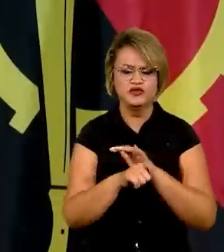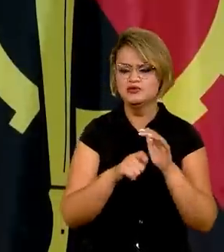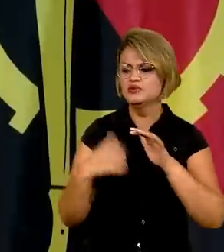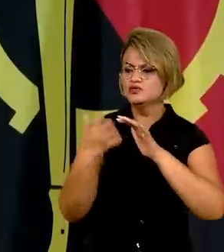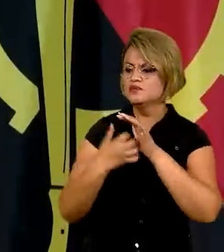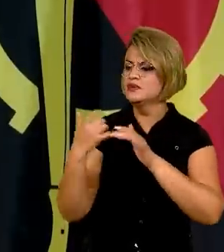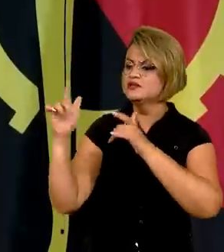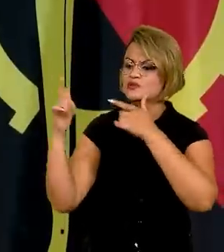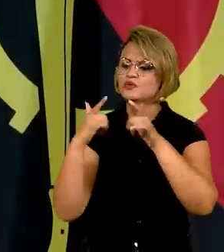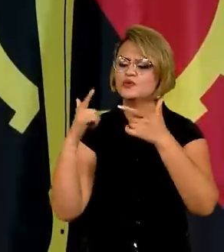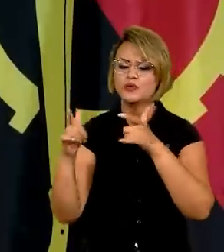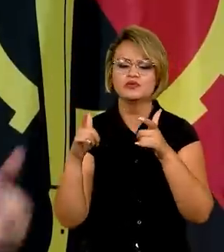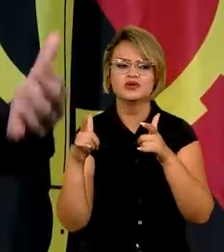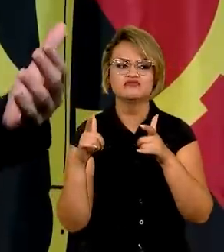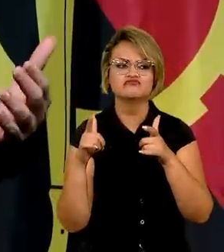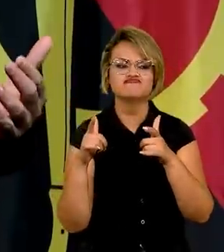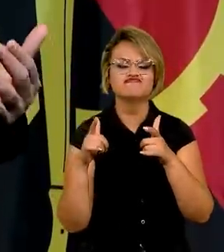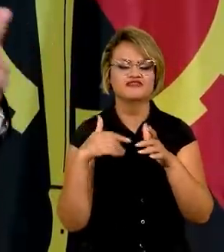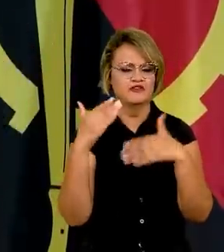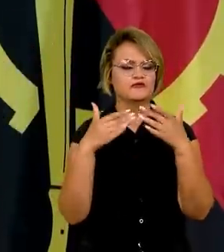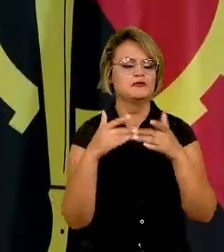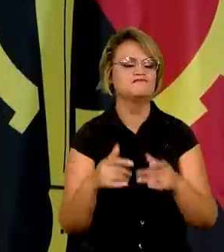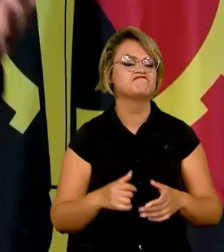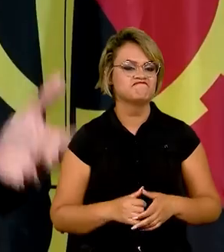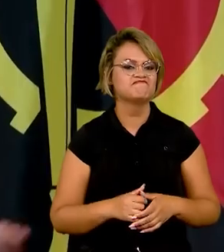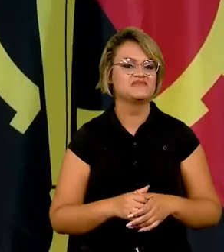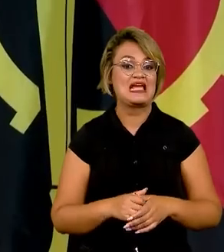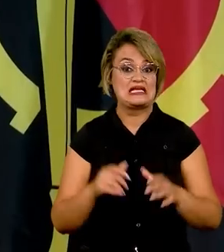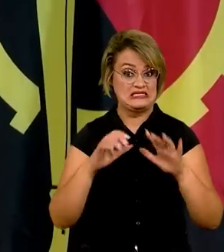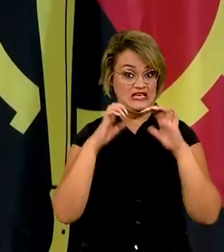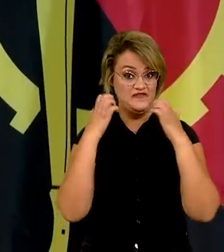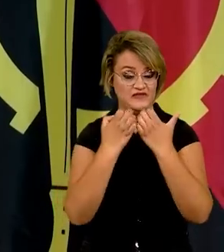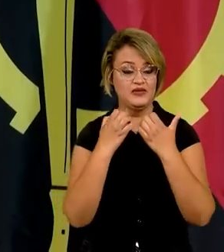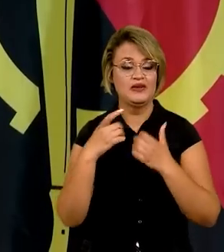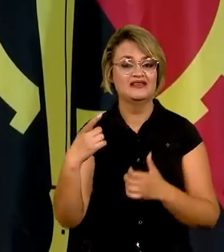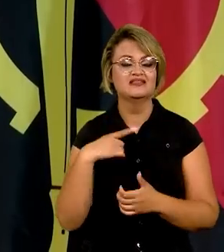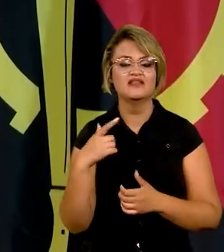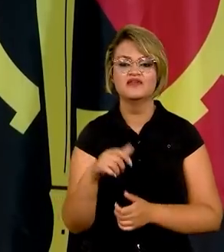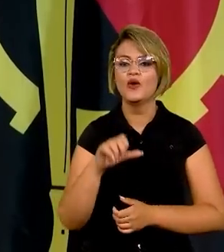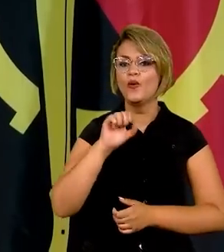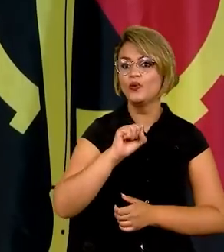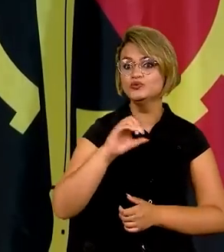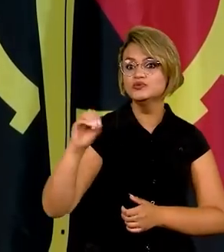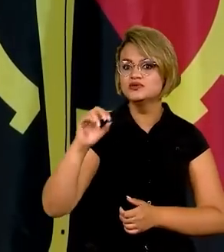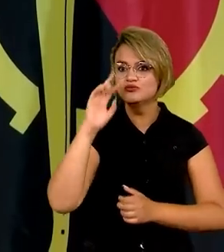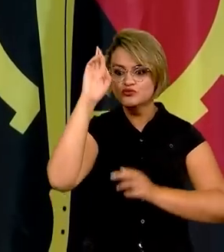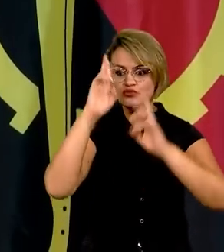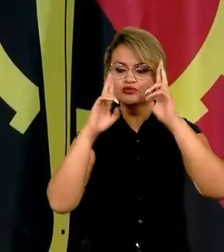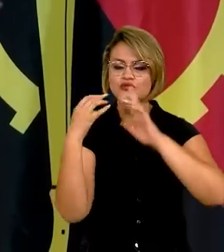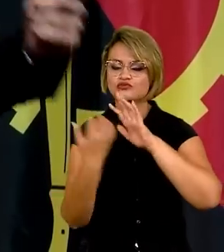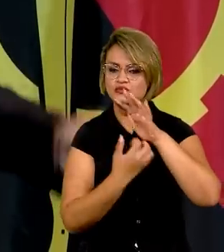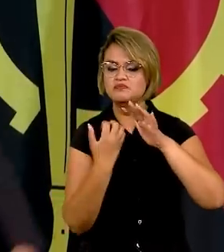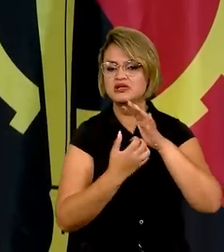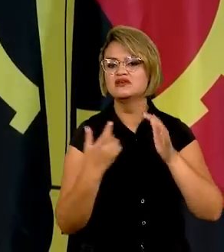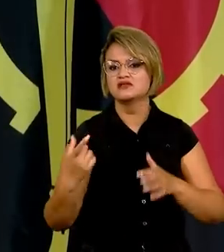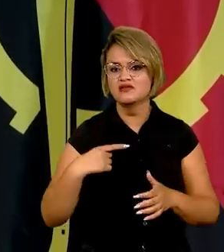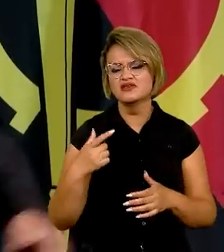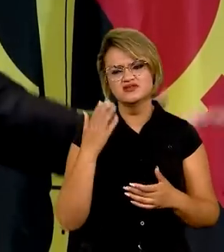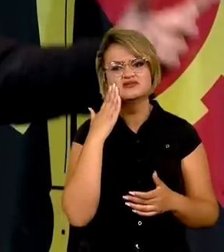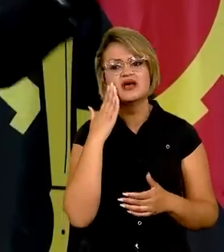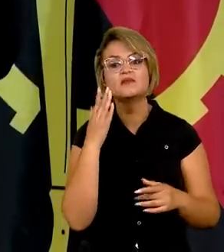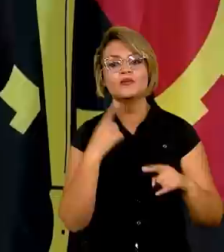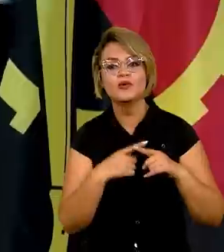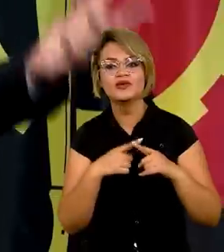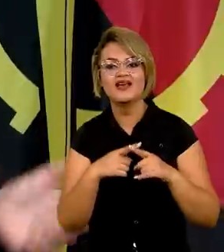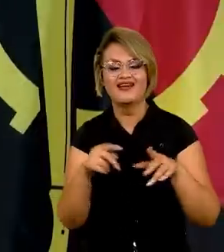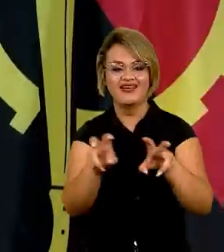depois dessa missão, vai crescer bastante. O evento teve, então, mais de 800 empresários, a gente sabe, porque nós sabíamos quantas cadeiras tinham